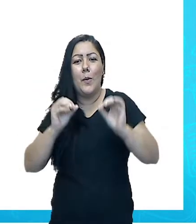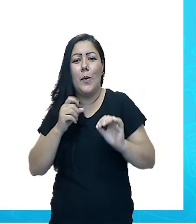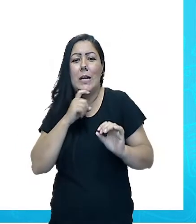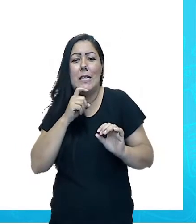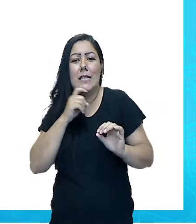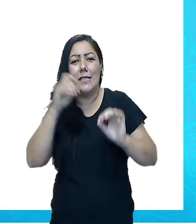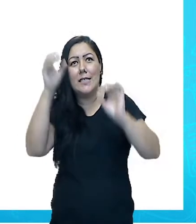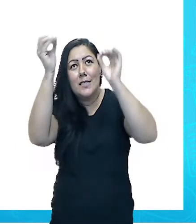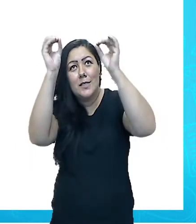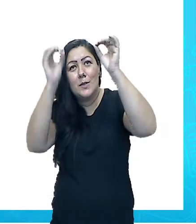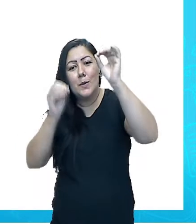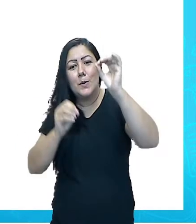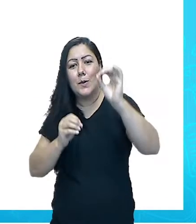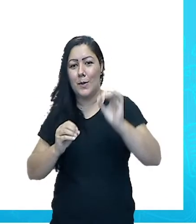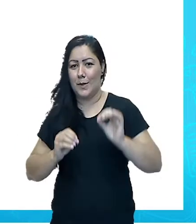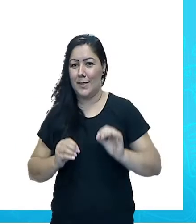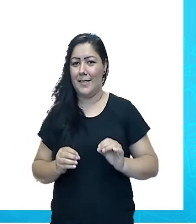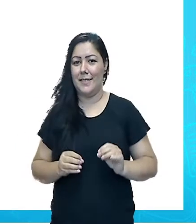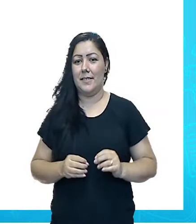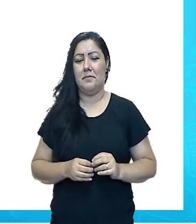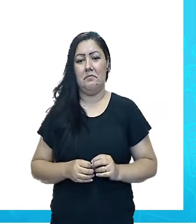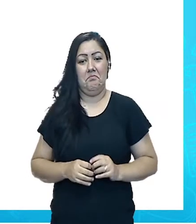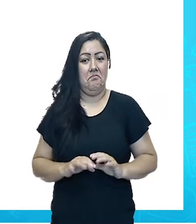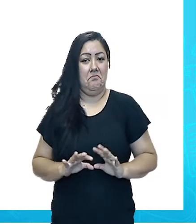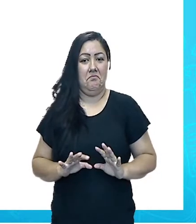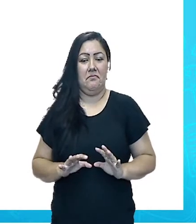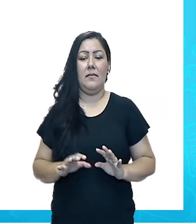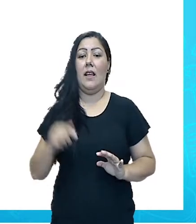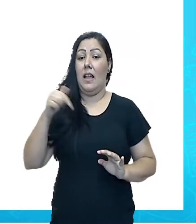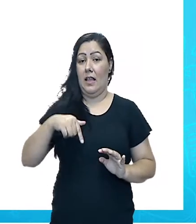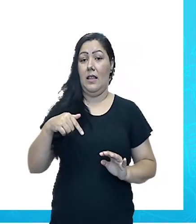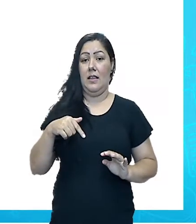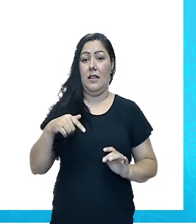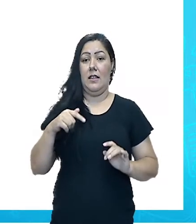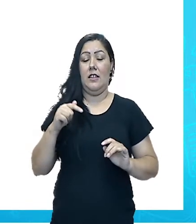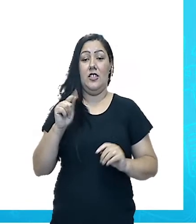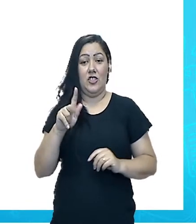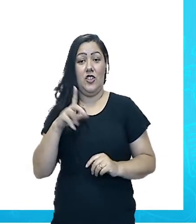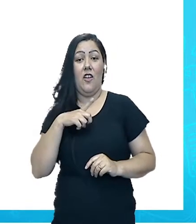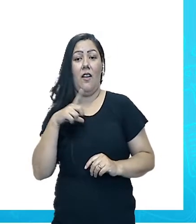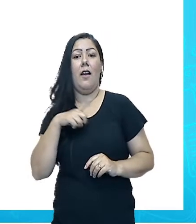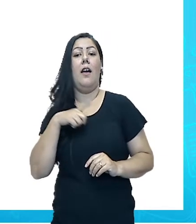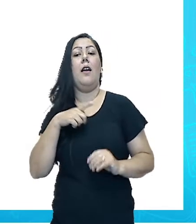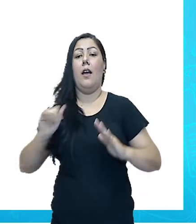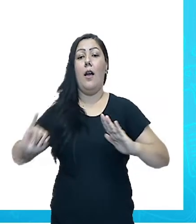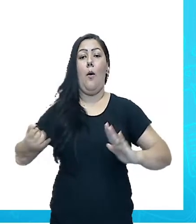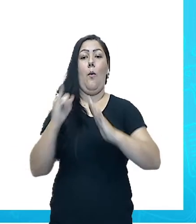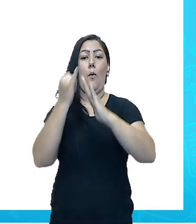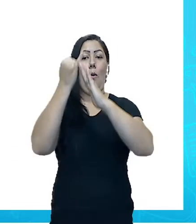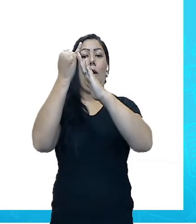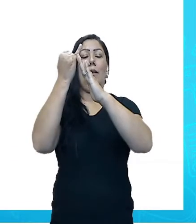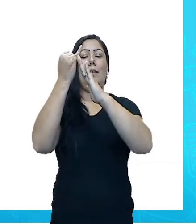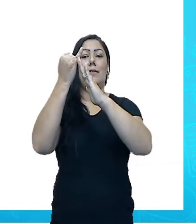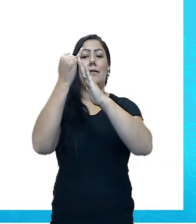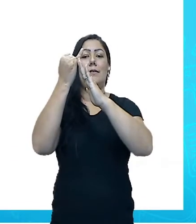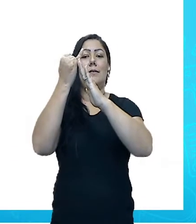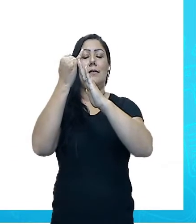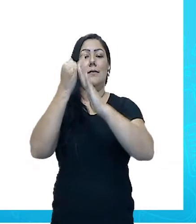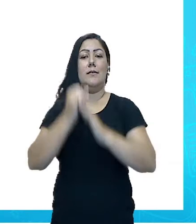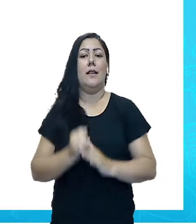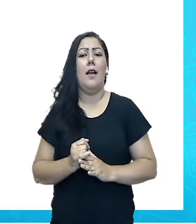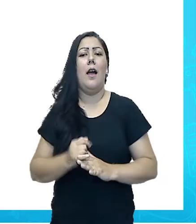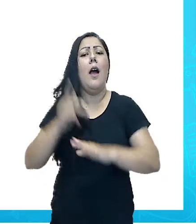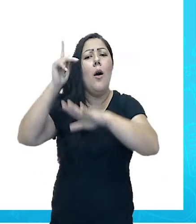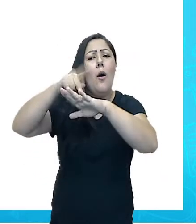Por exemplo, nós temos aqui em Valadares a Ibituruna. O pico, aquela